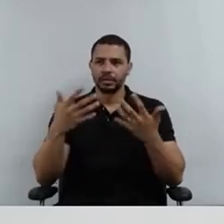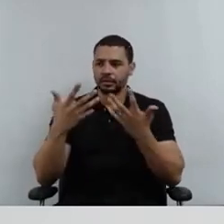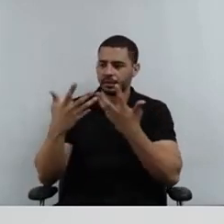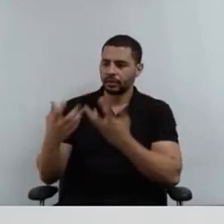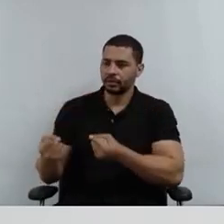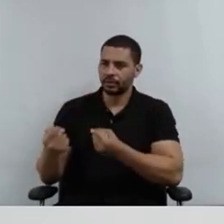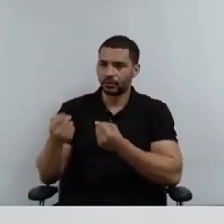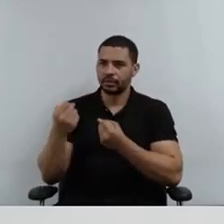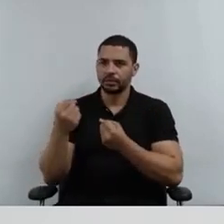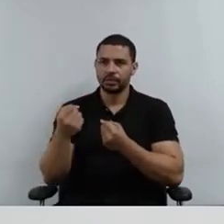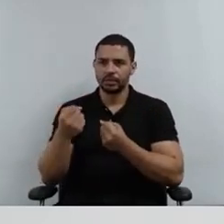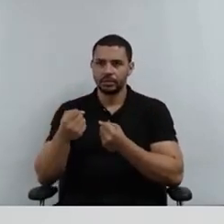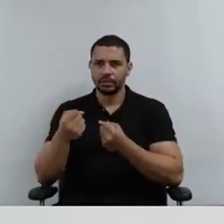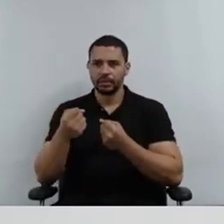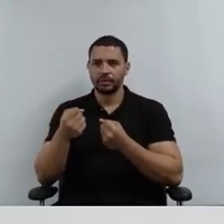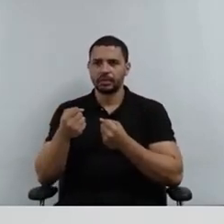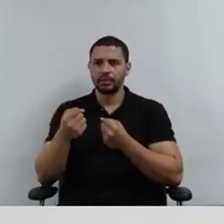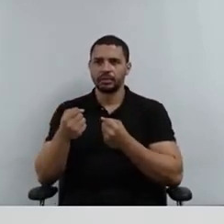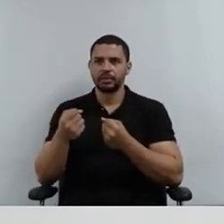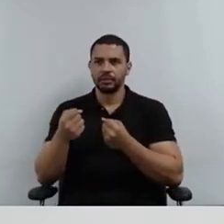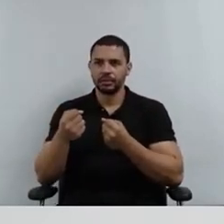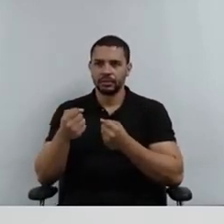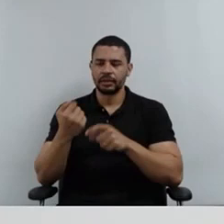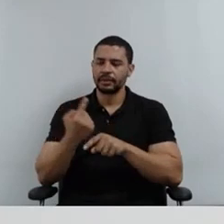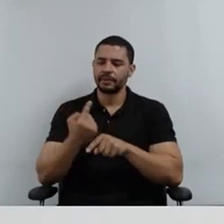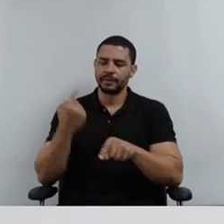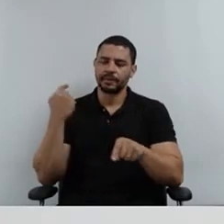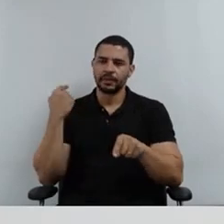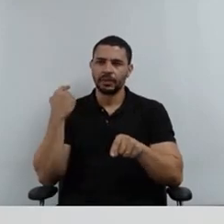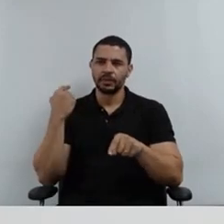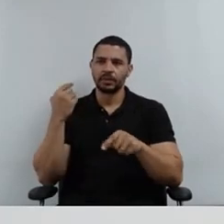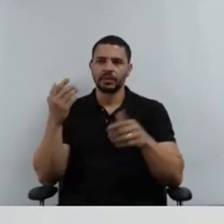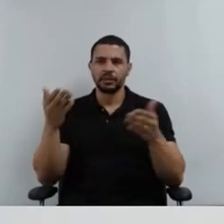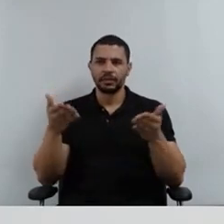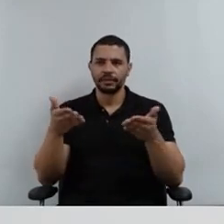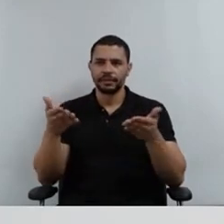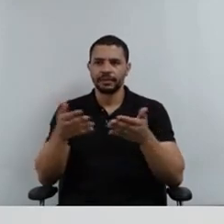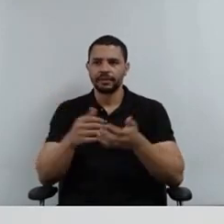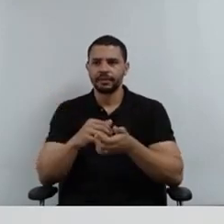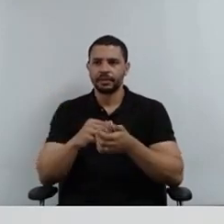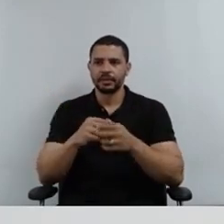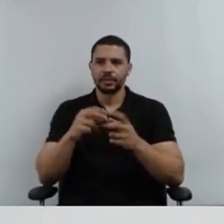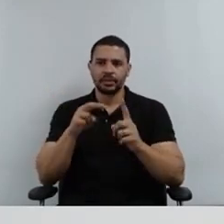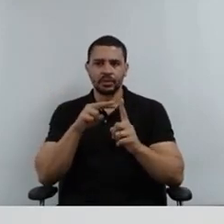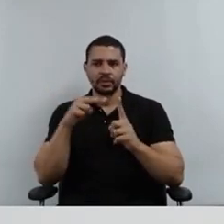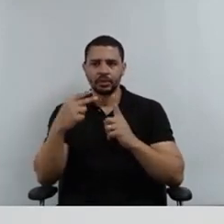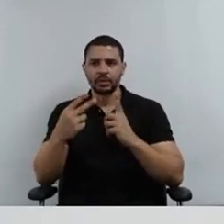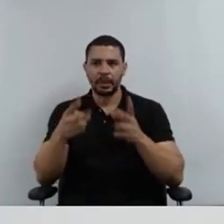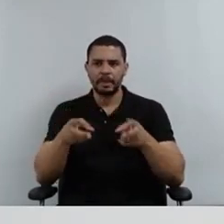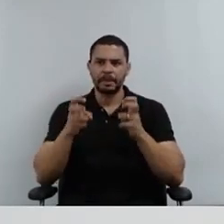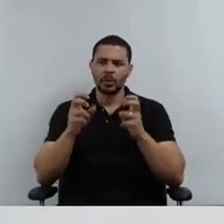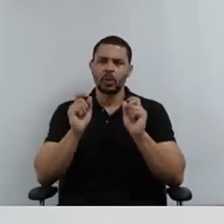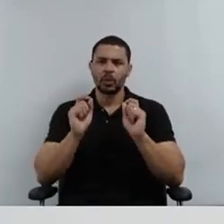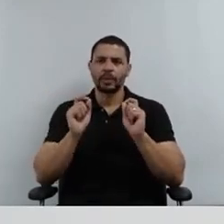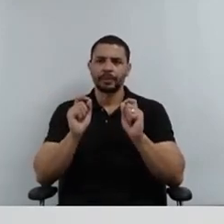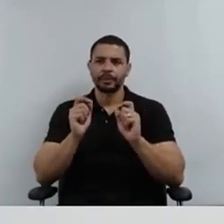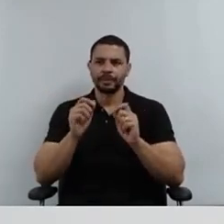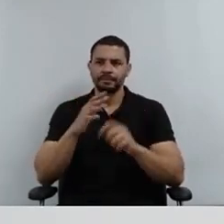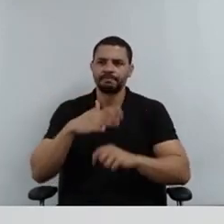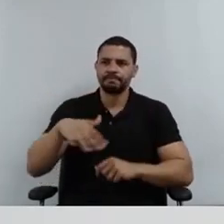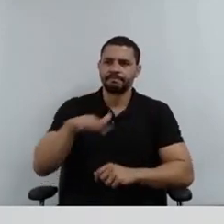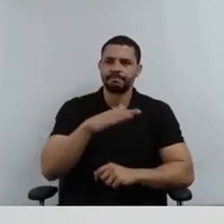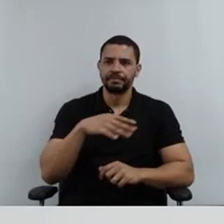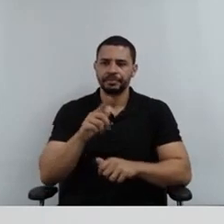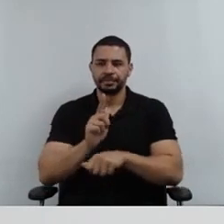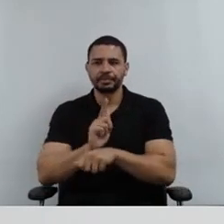de um passado não tão distante. E aí falo também, aqui na perspectiva que você trouxe, dos espaços de gestão, né? Os